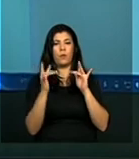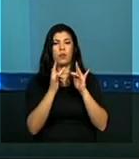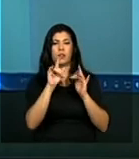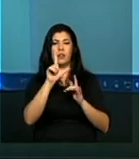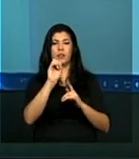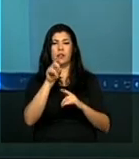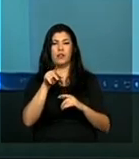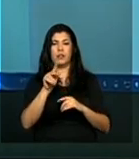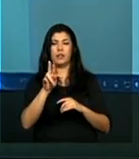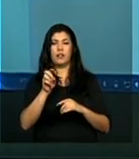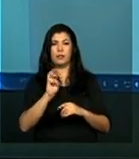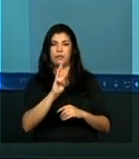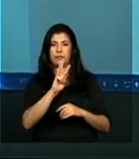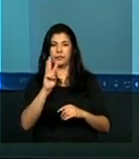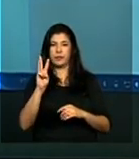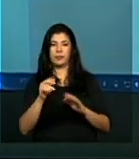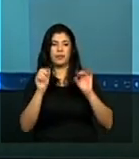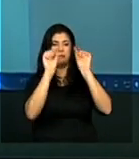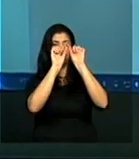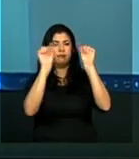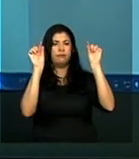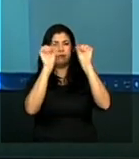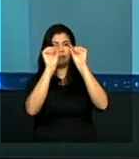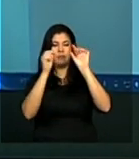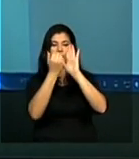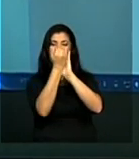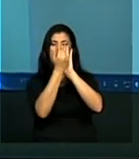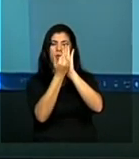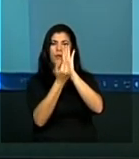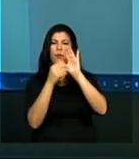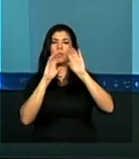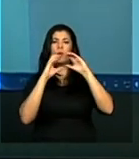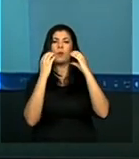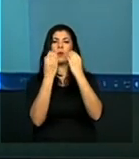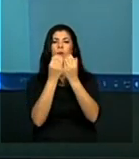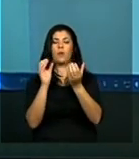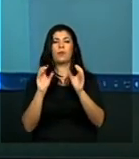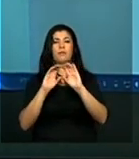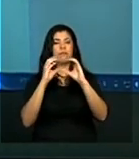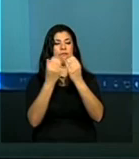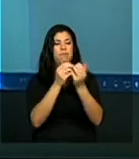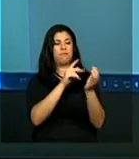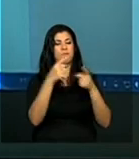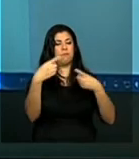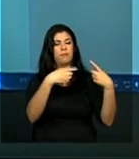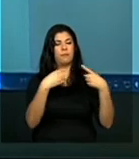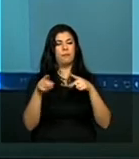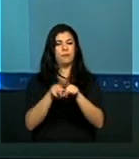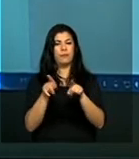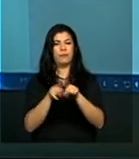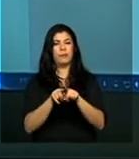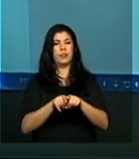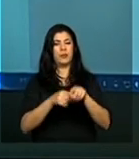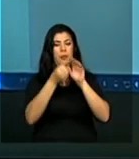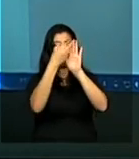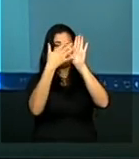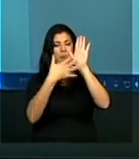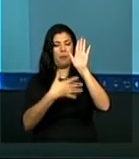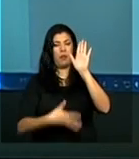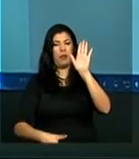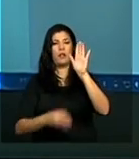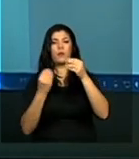as comissões, essas que estão aqui em cima. e depois a gente tem uma série de notícias